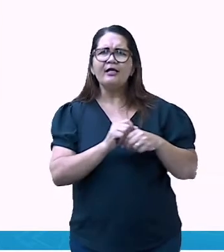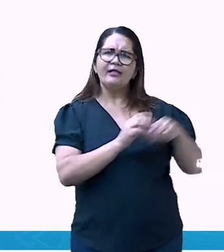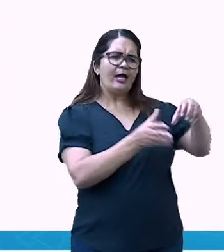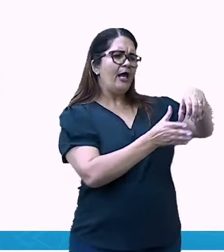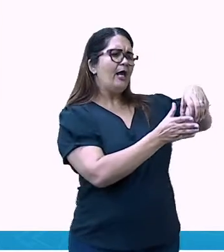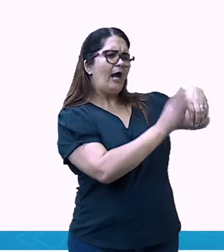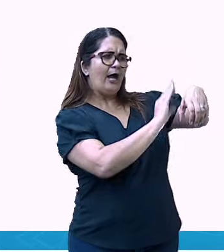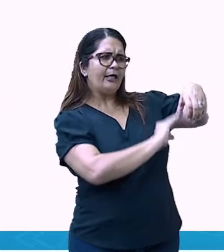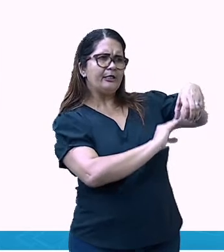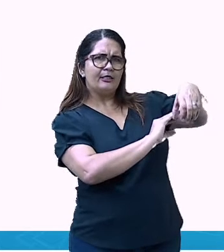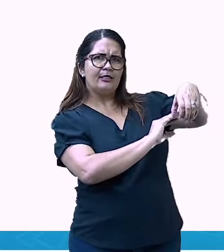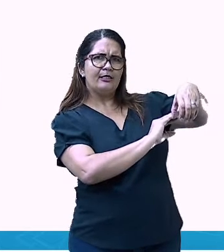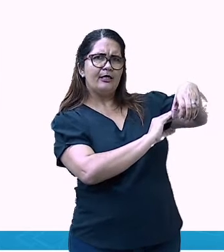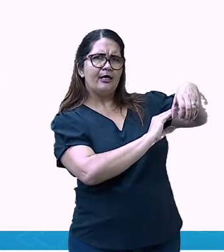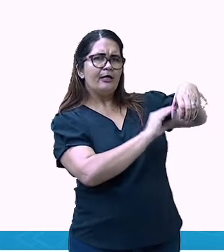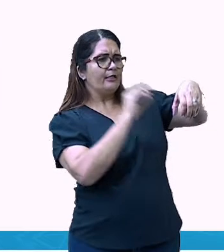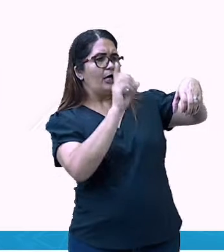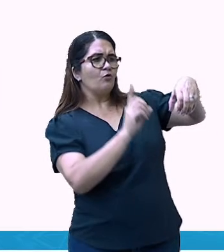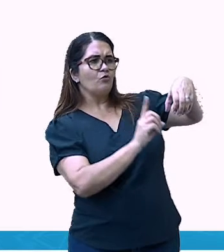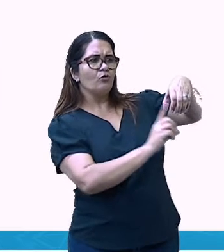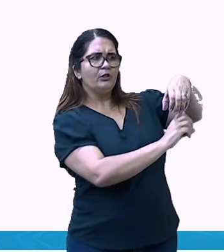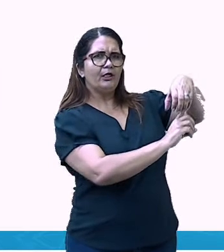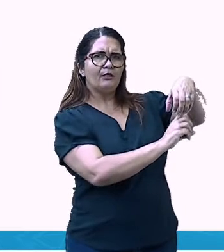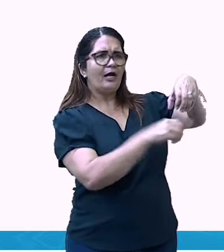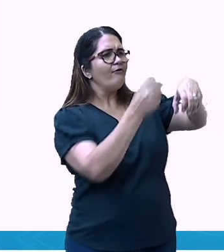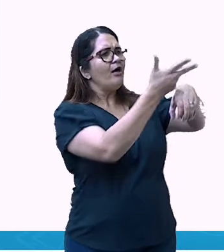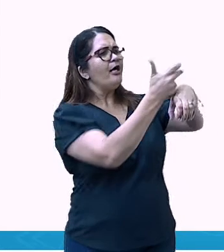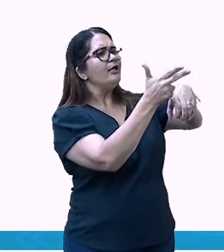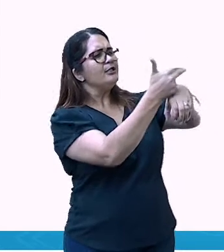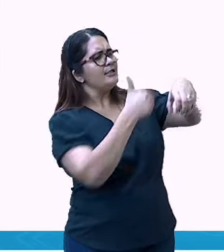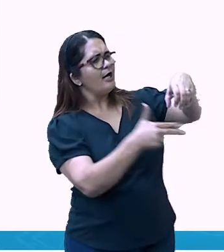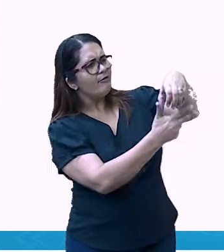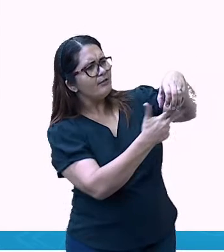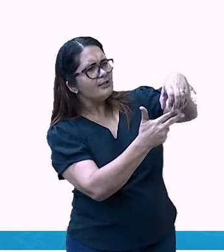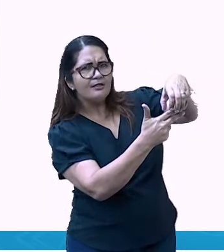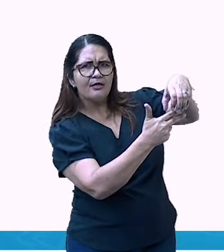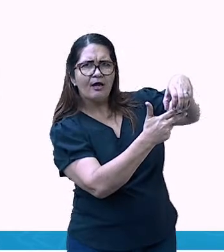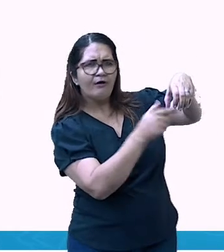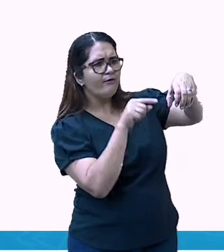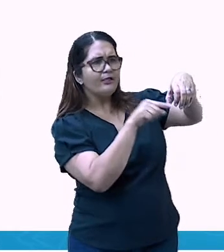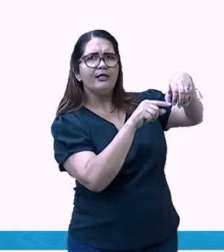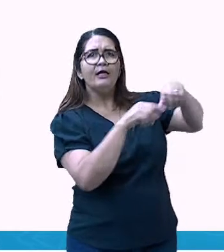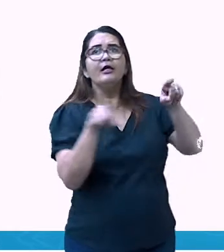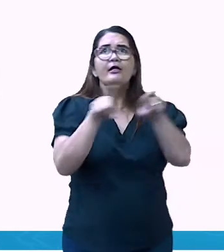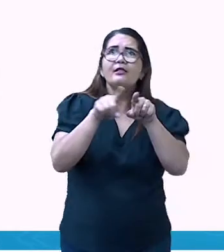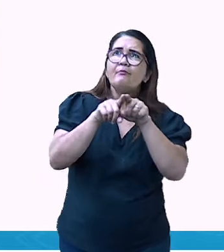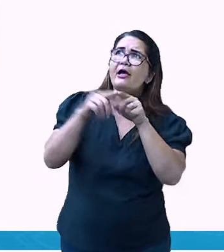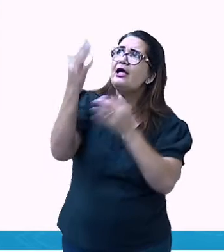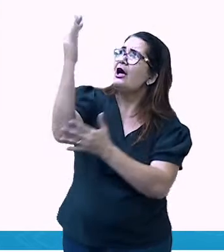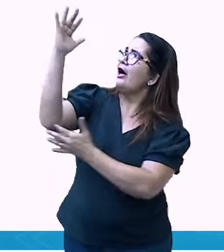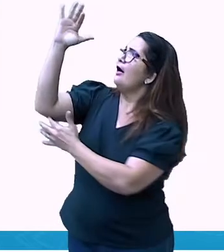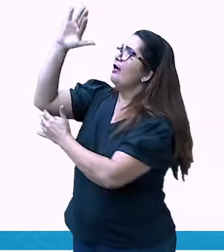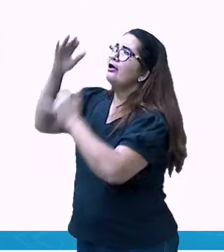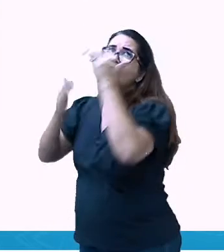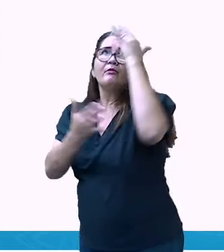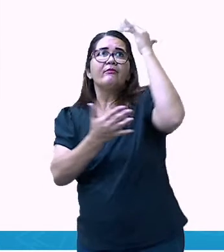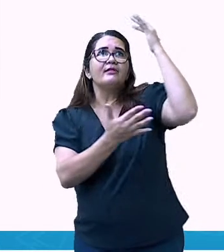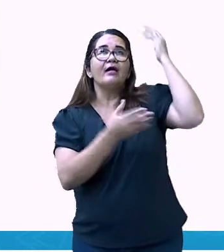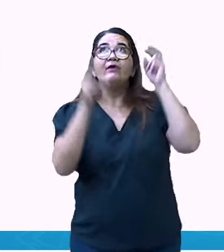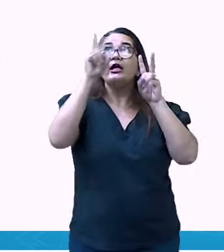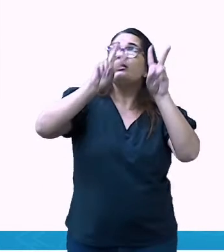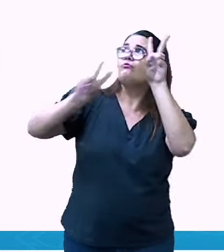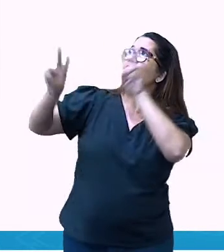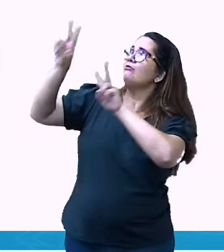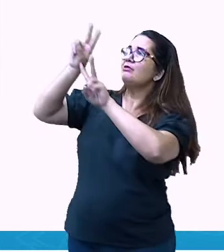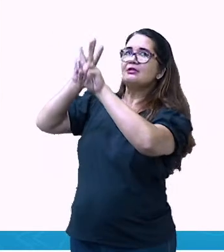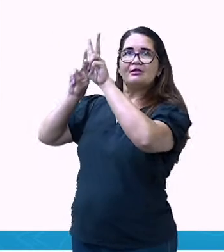pedras, né? Alguma marcação, ou ele observava a paisagem ou ele observava o ambiente para ajudar